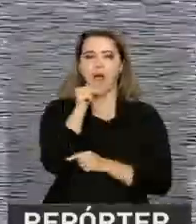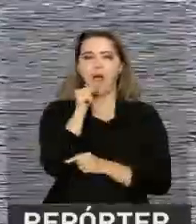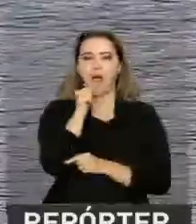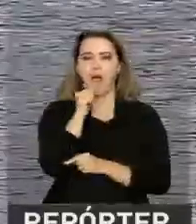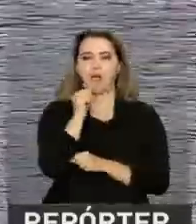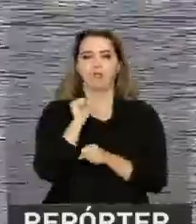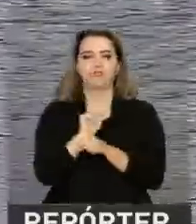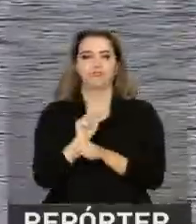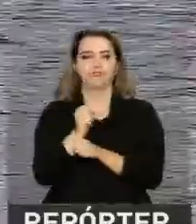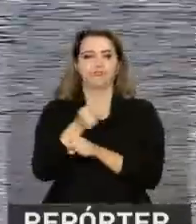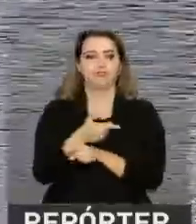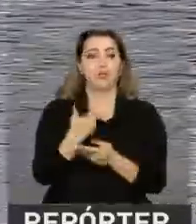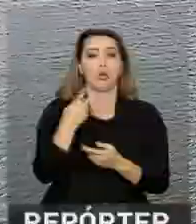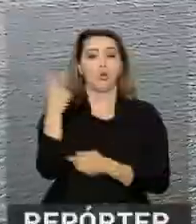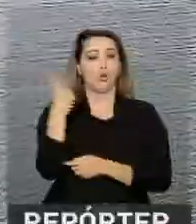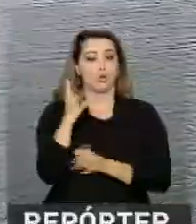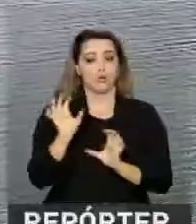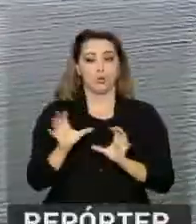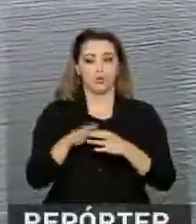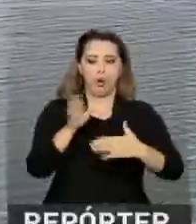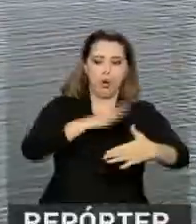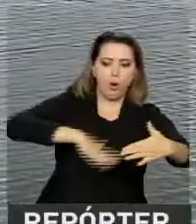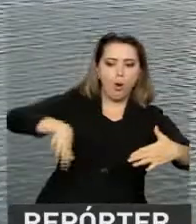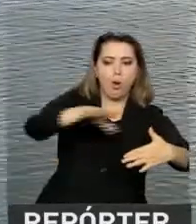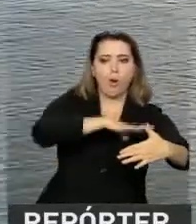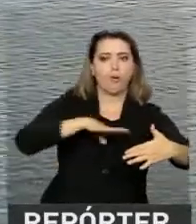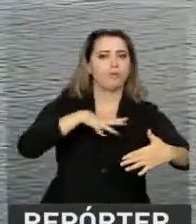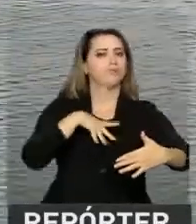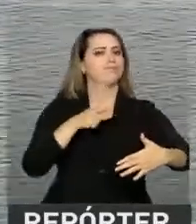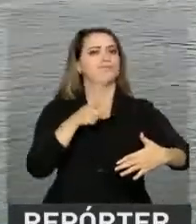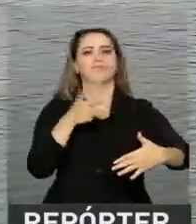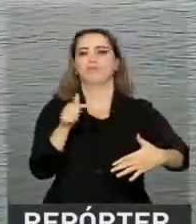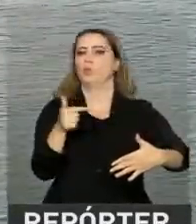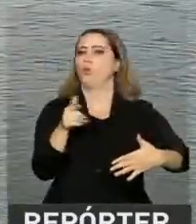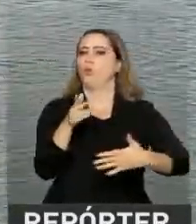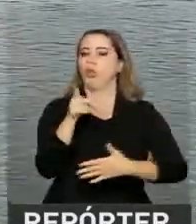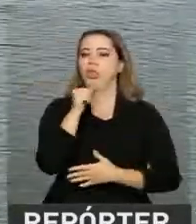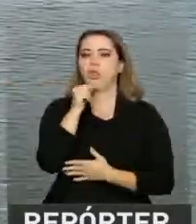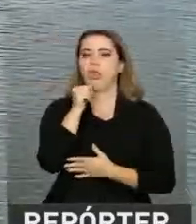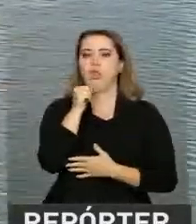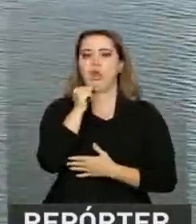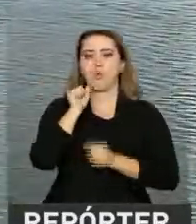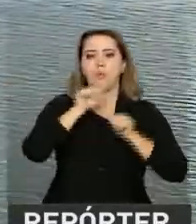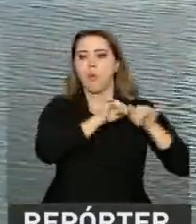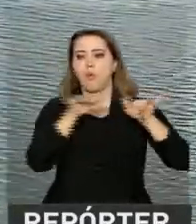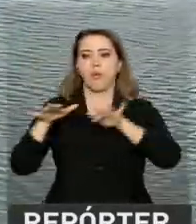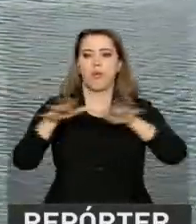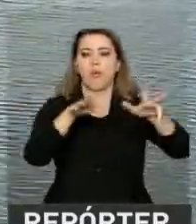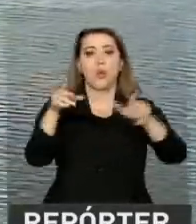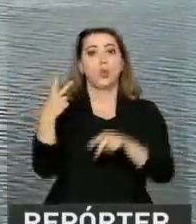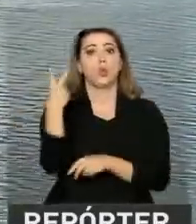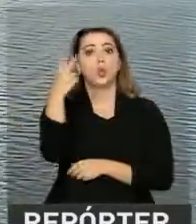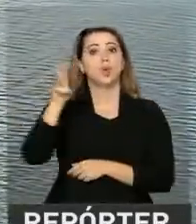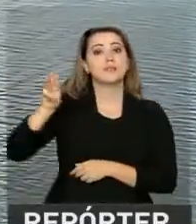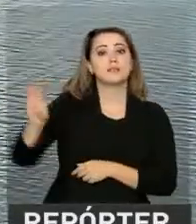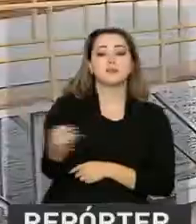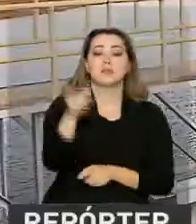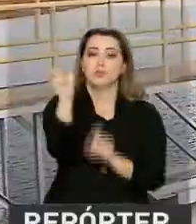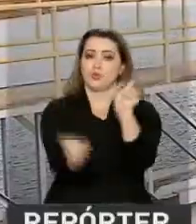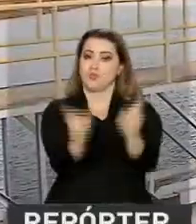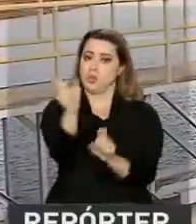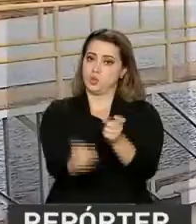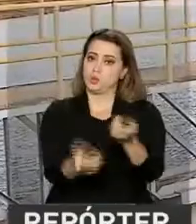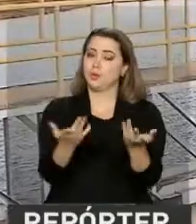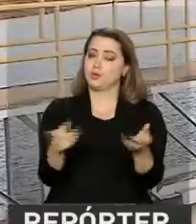duas barragens que abastecem a cidade não estão conseguindo atender a demanda dos mais de 2,5 milhões de habitantes da cidade. Como